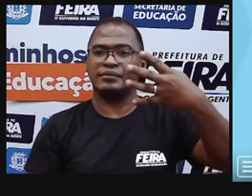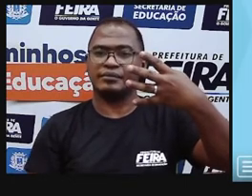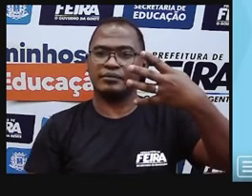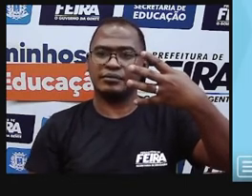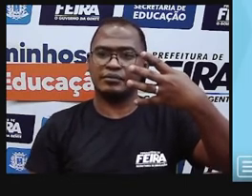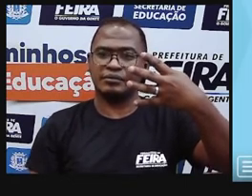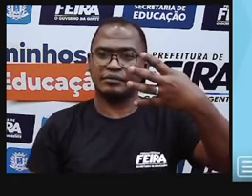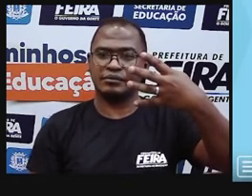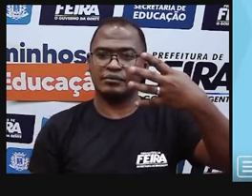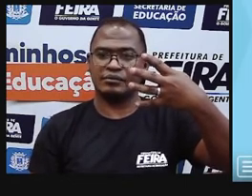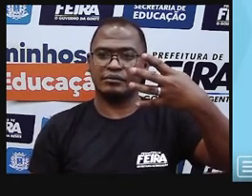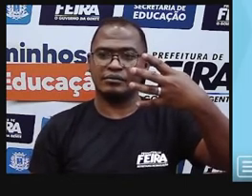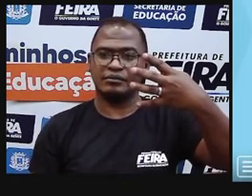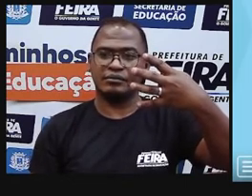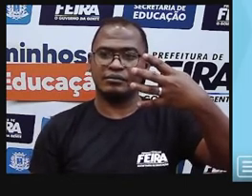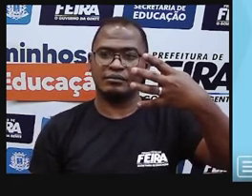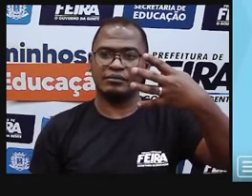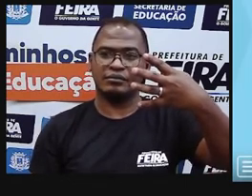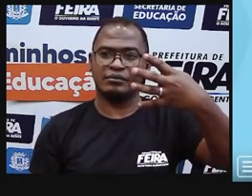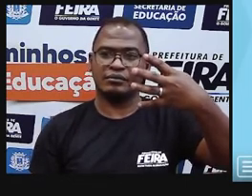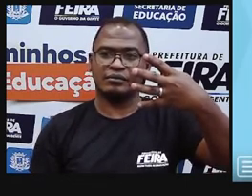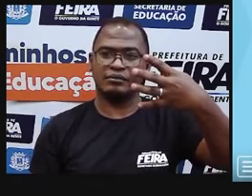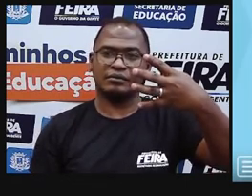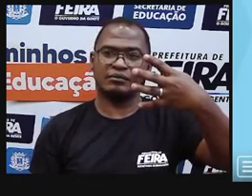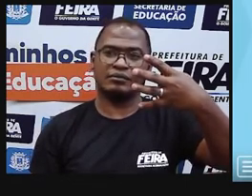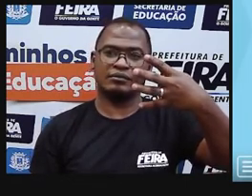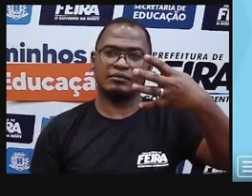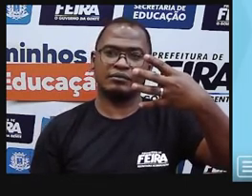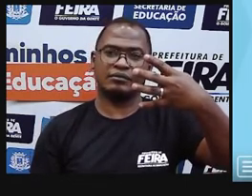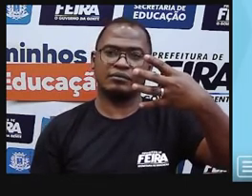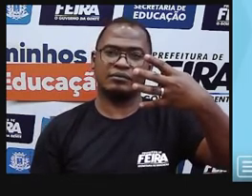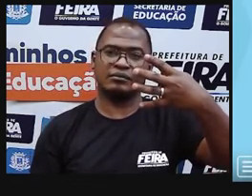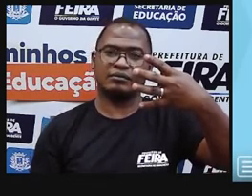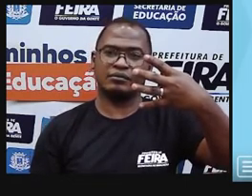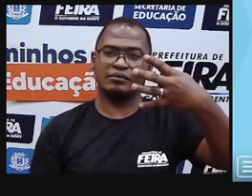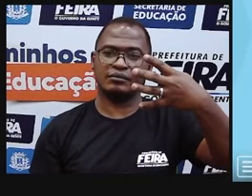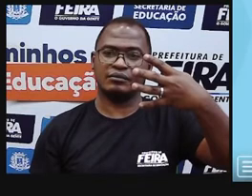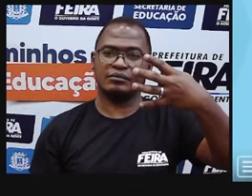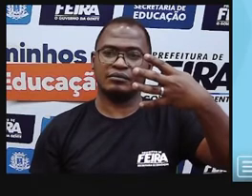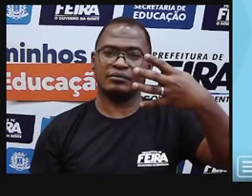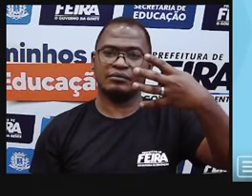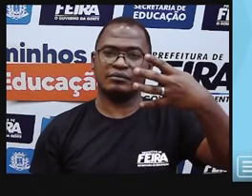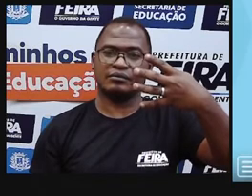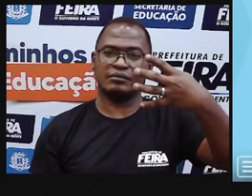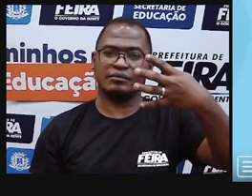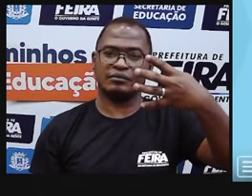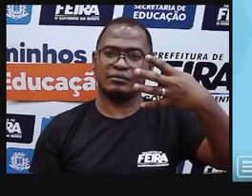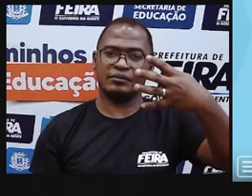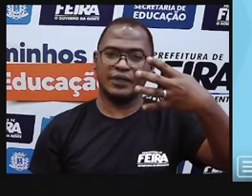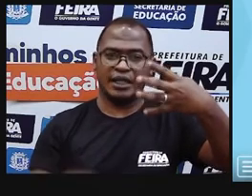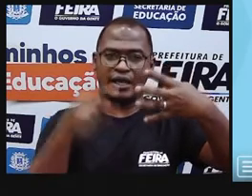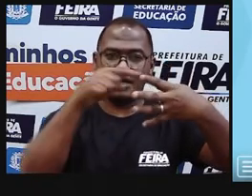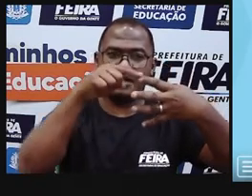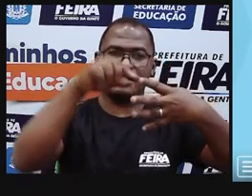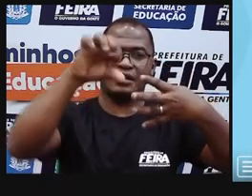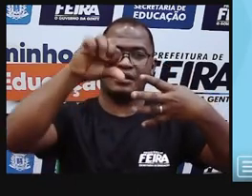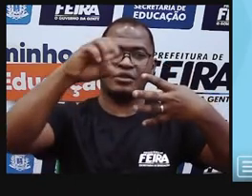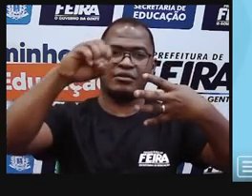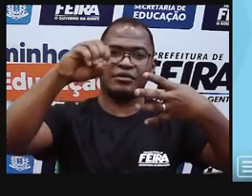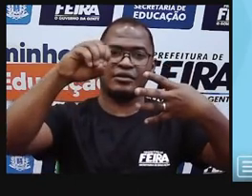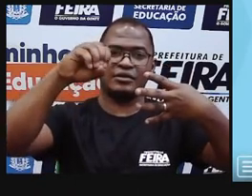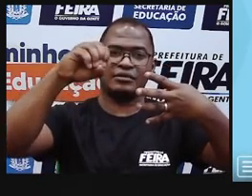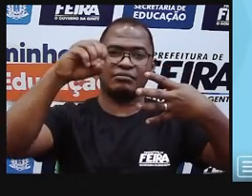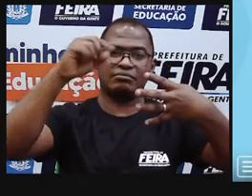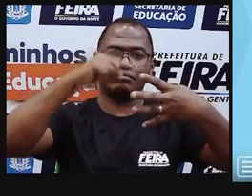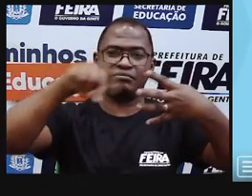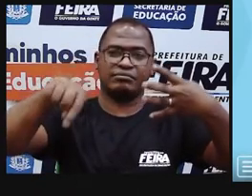2.155. É a letra A? Nove dezenas? Não. Nove dezenas é 90. Duas dezenas e cinco